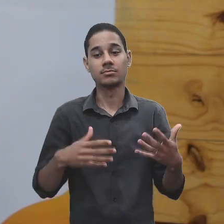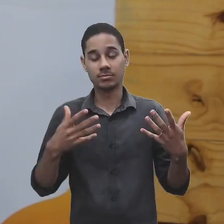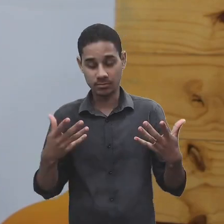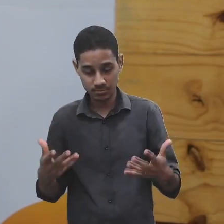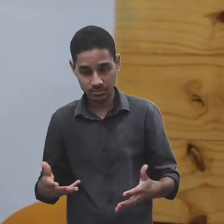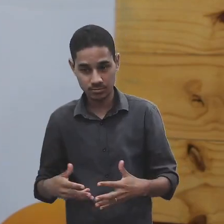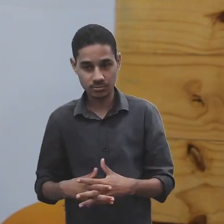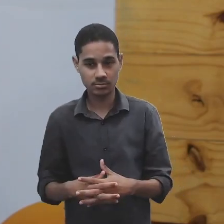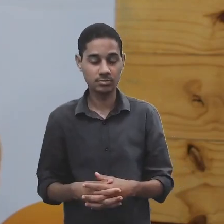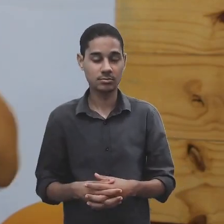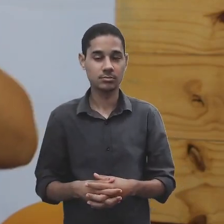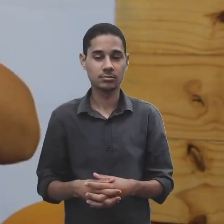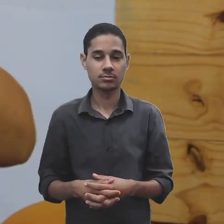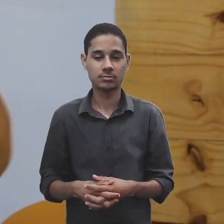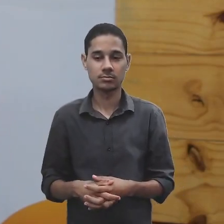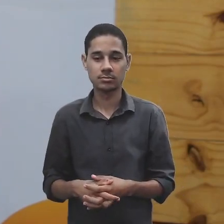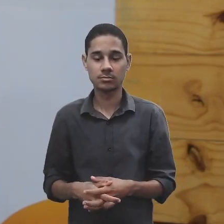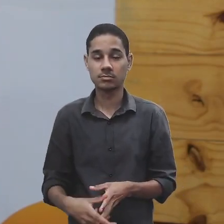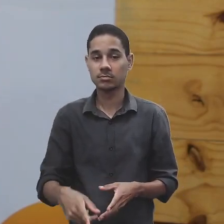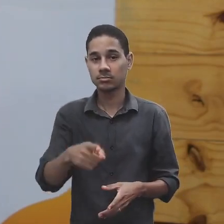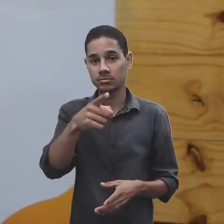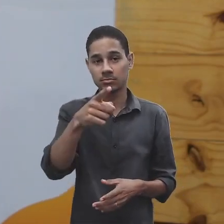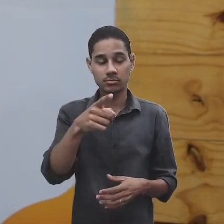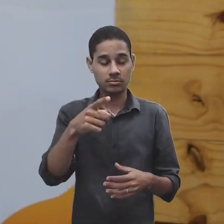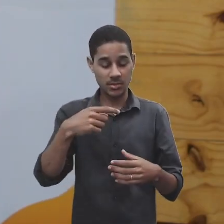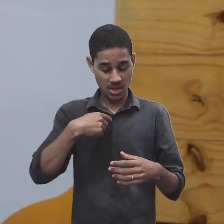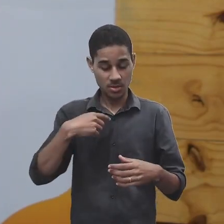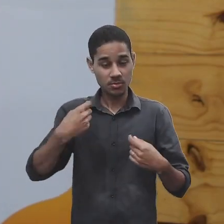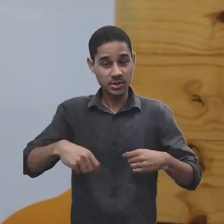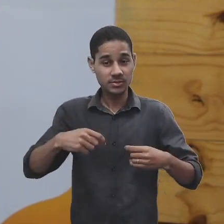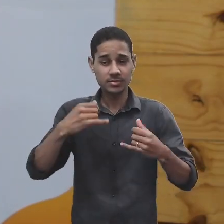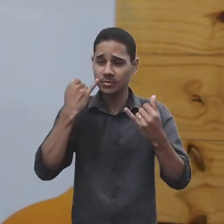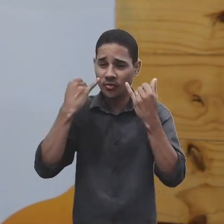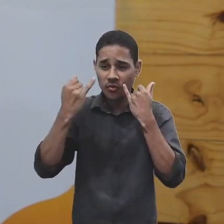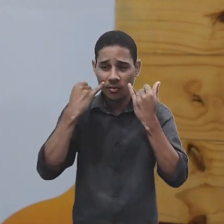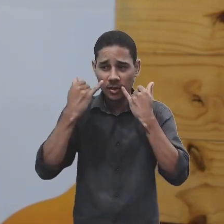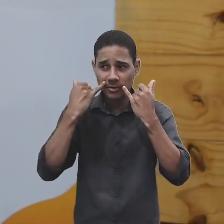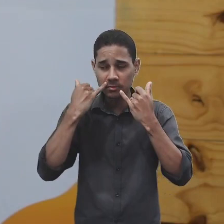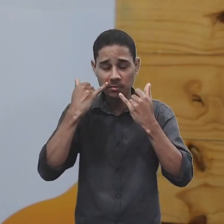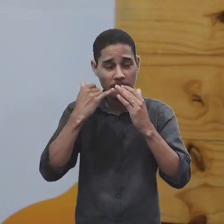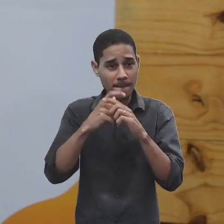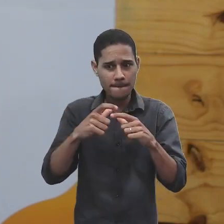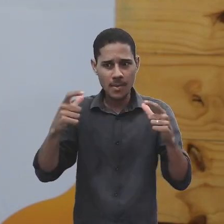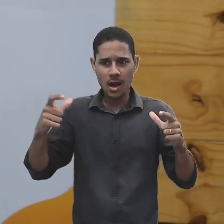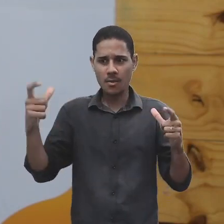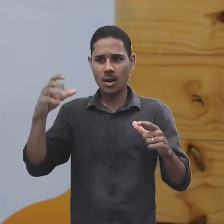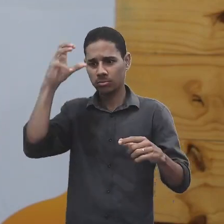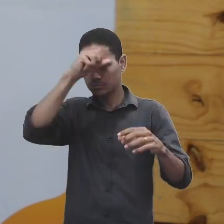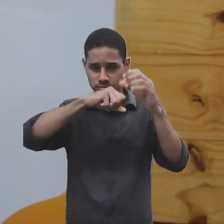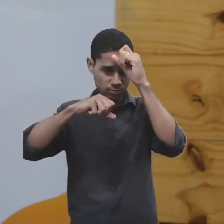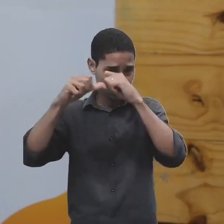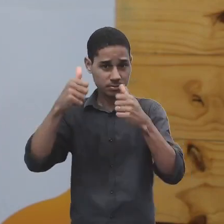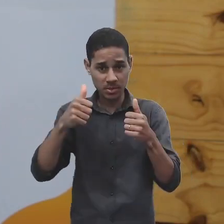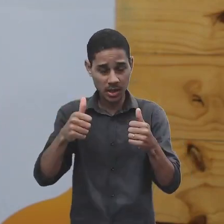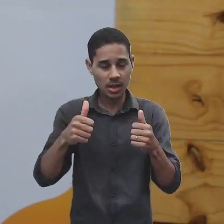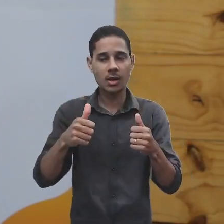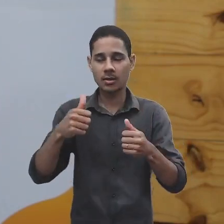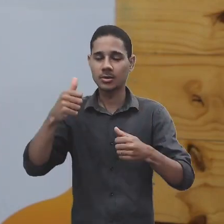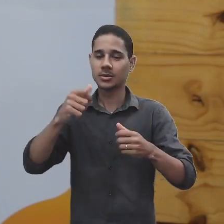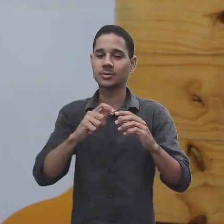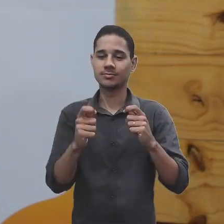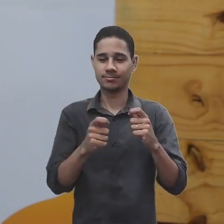ter o máximo de informações possíveis para poder administrar melhor. Buscar